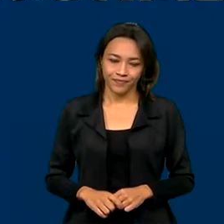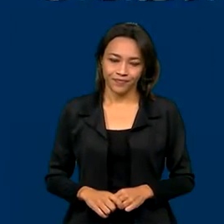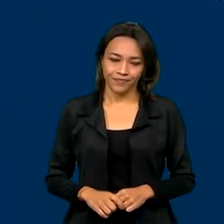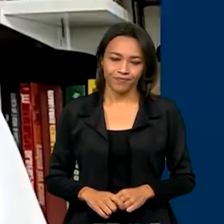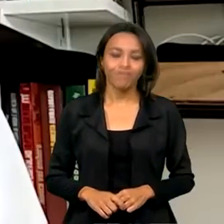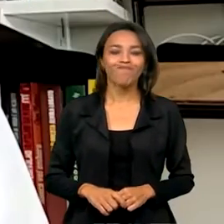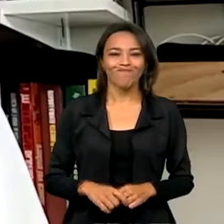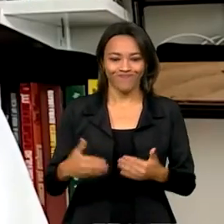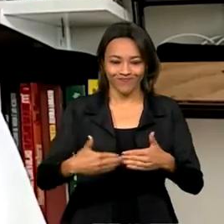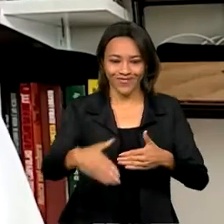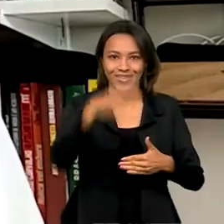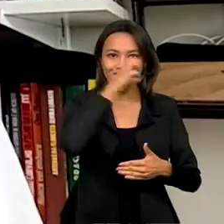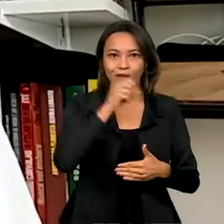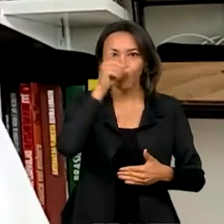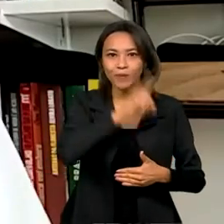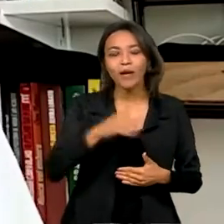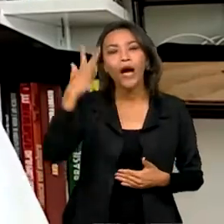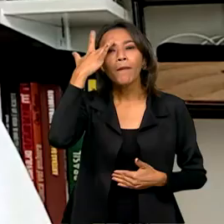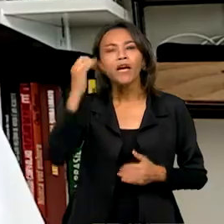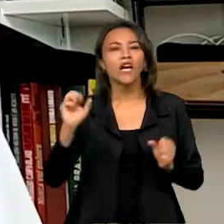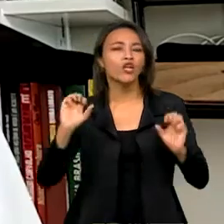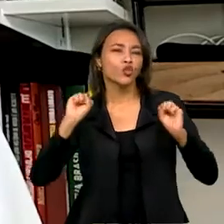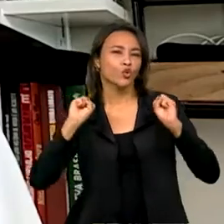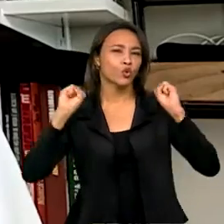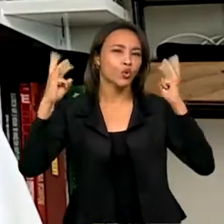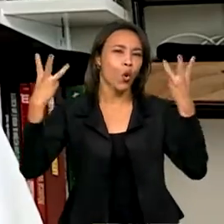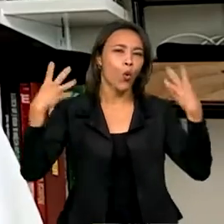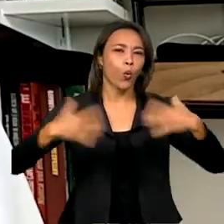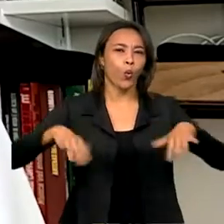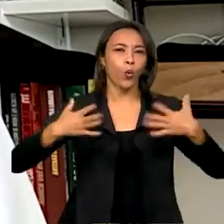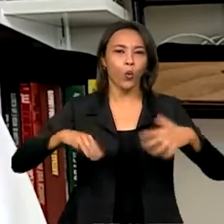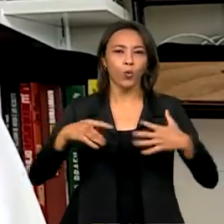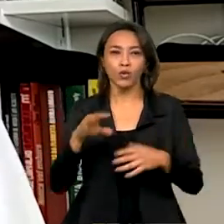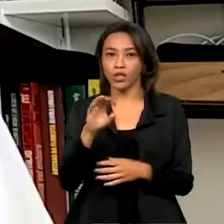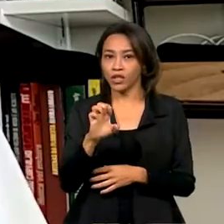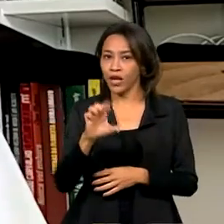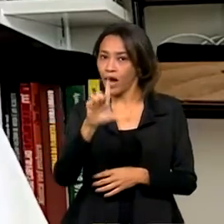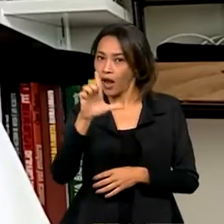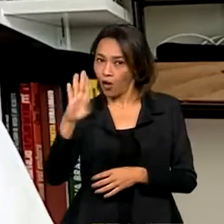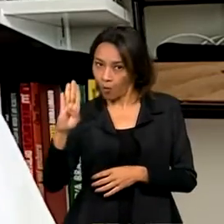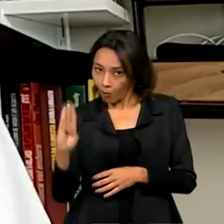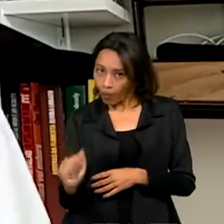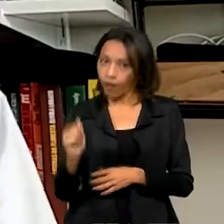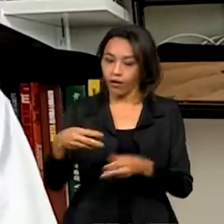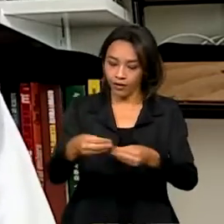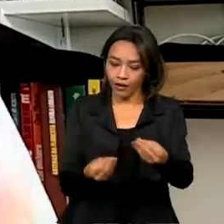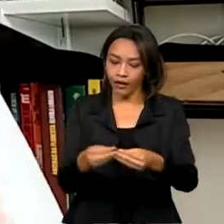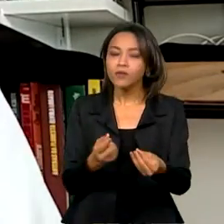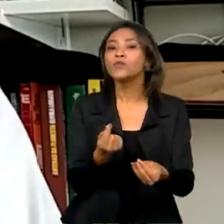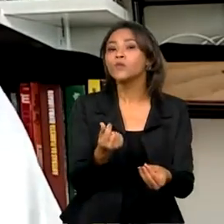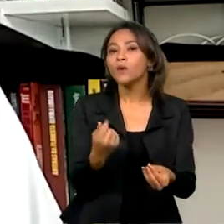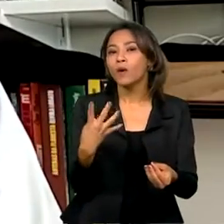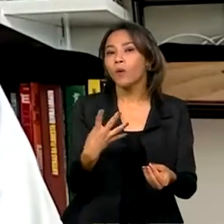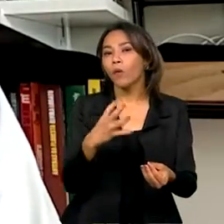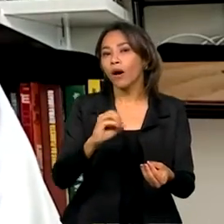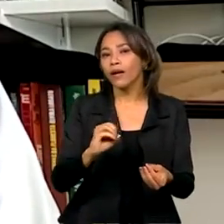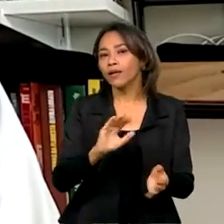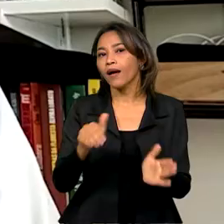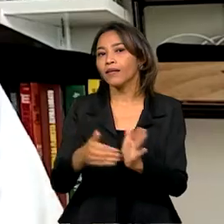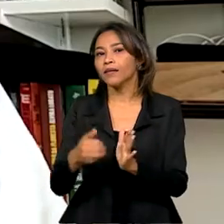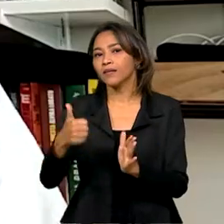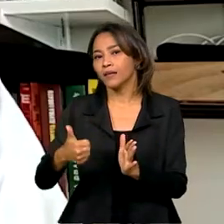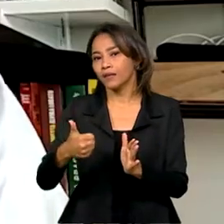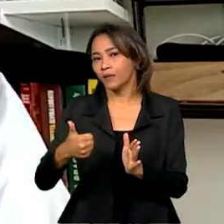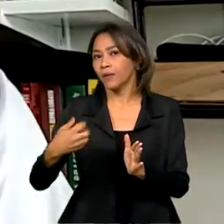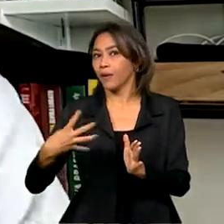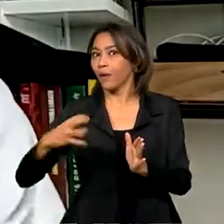Fim de semana chegou e amanhã tem show de Elba Ramalho no Festival Vibrar Brasília, com ingressos entre 40 e 140 reais.